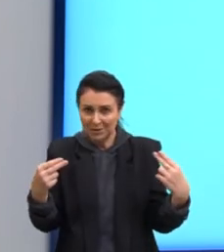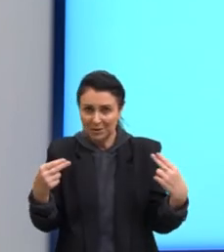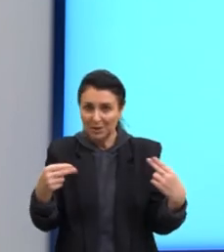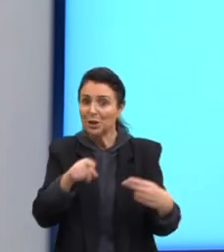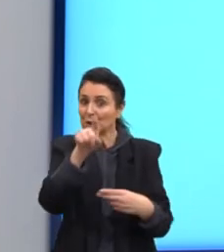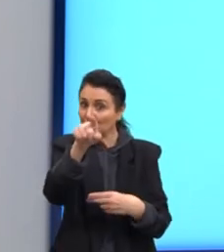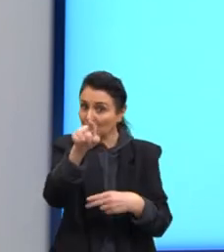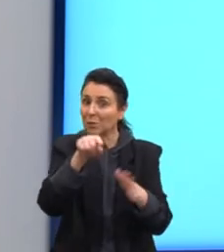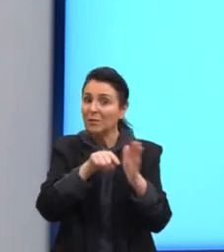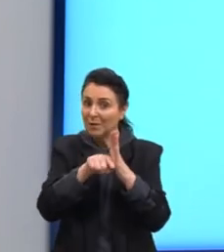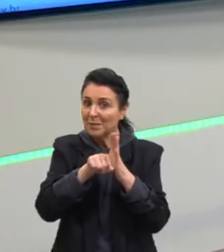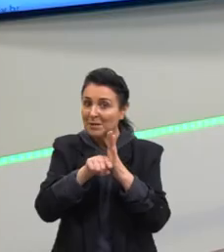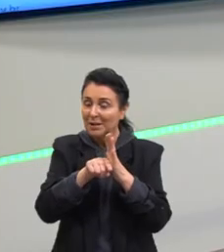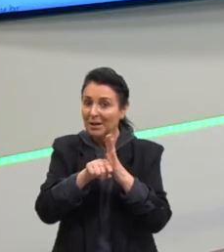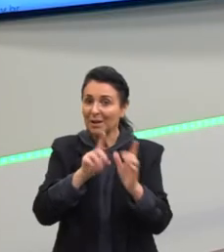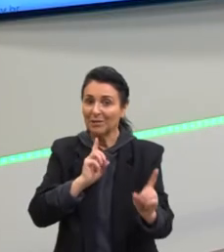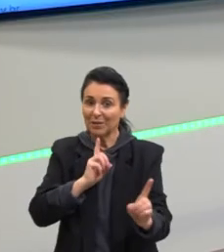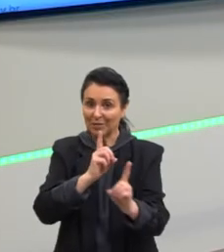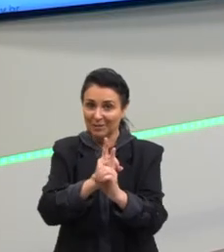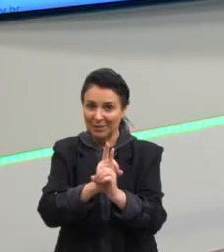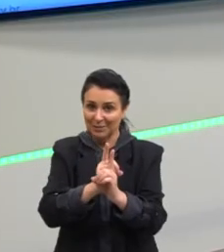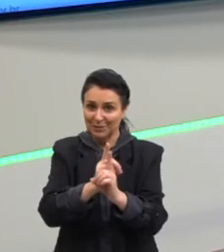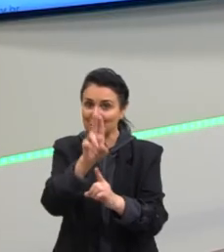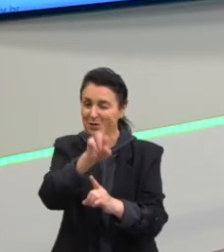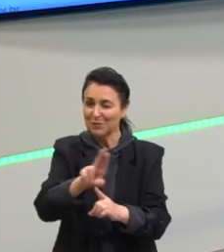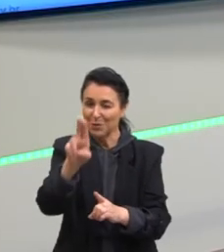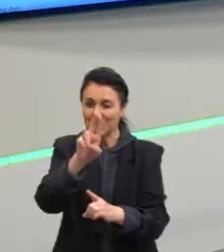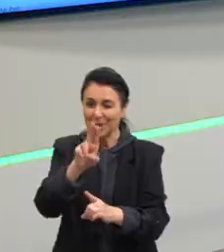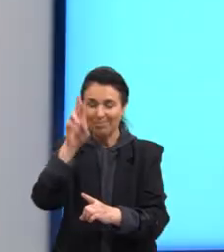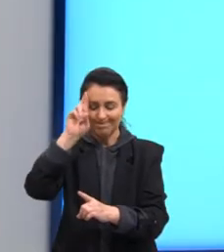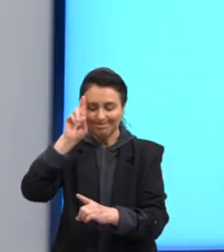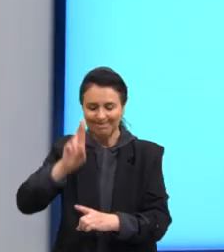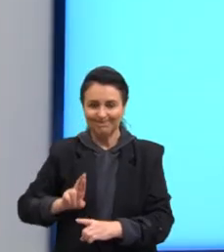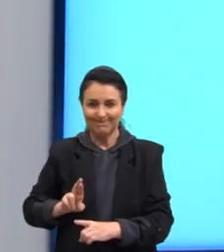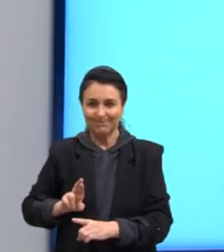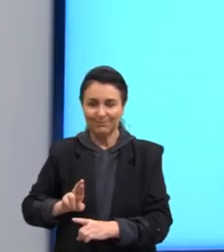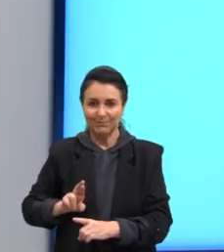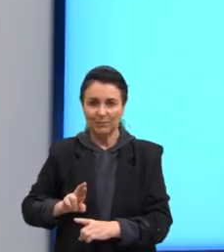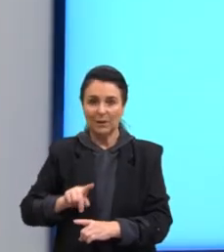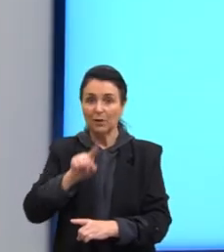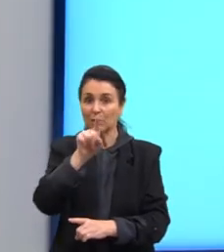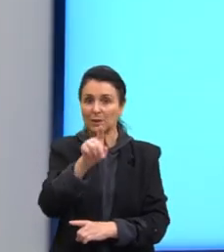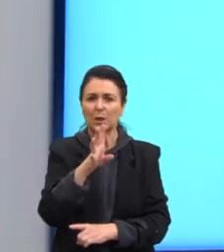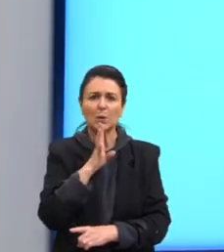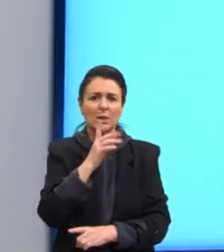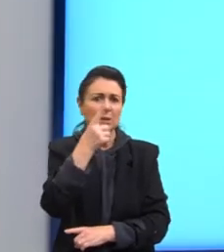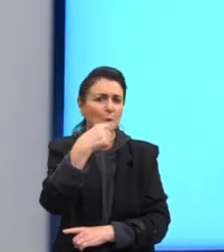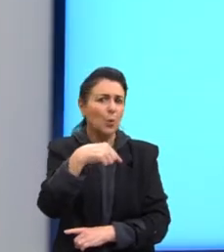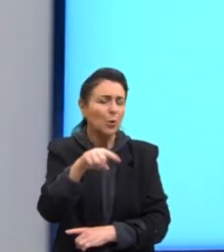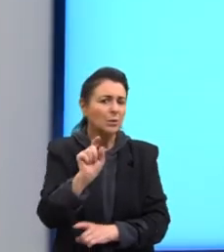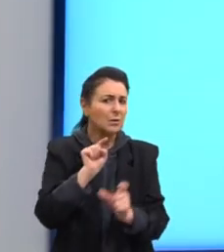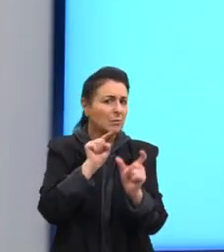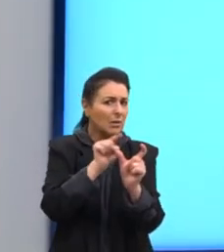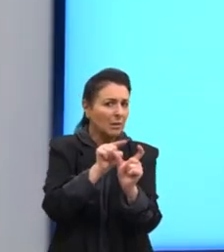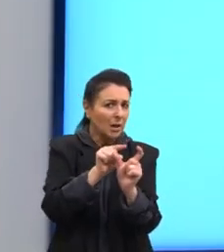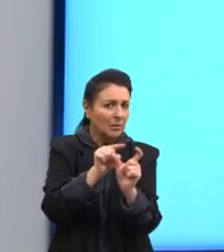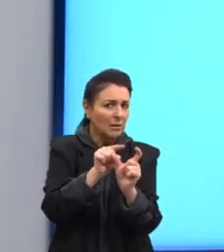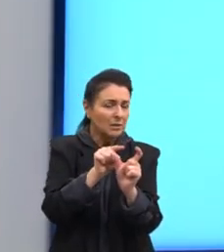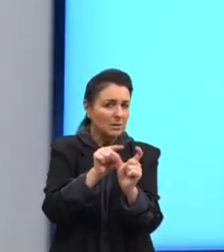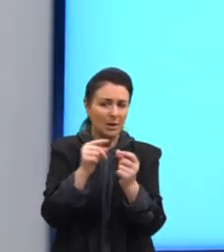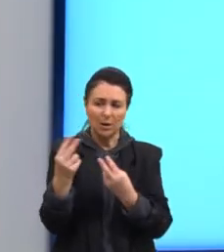maneira a gente vai fazendo inferências, vai fazendo raciocínios. E você conhece outros termos cognatos em inglês?